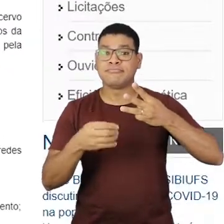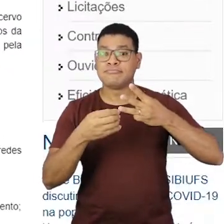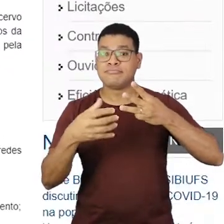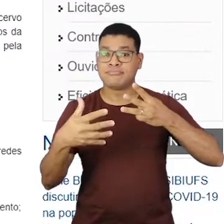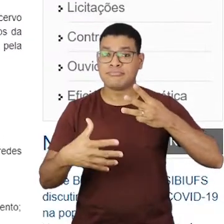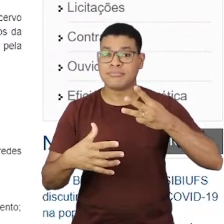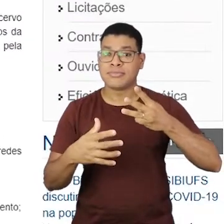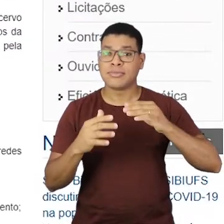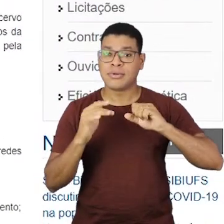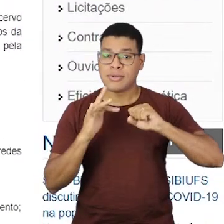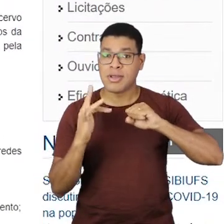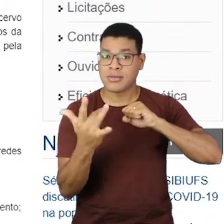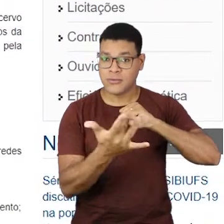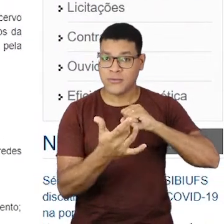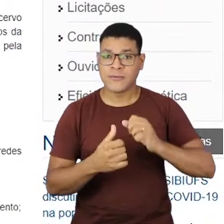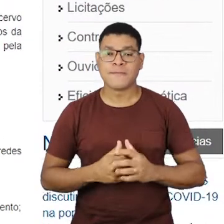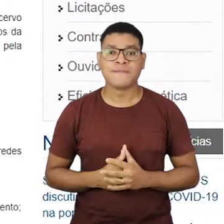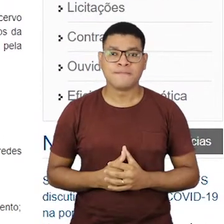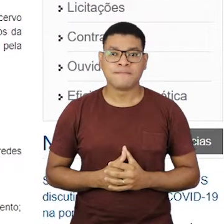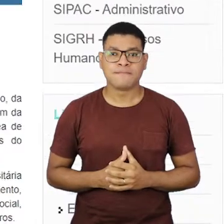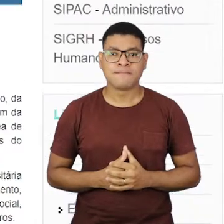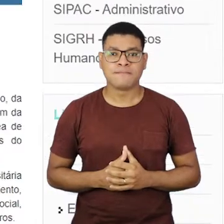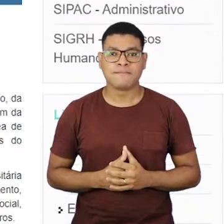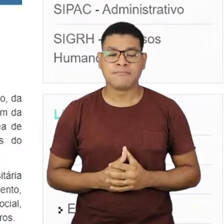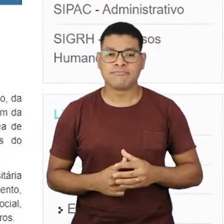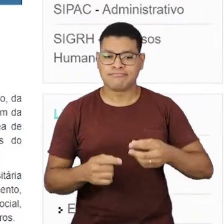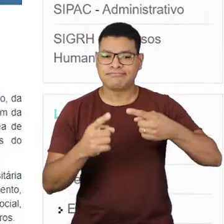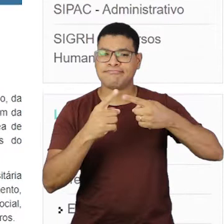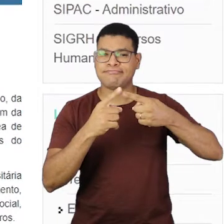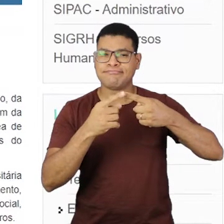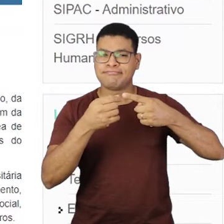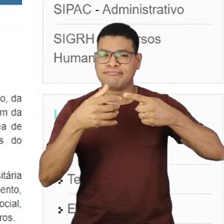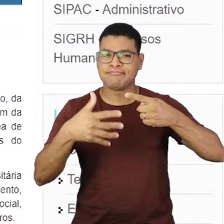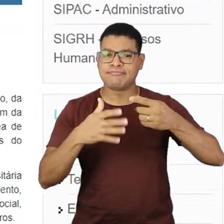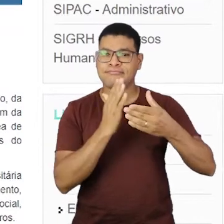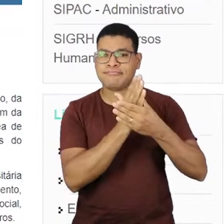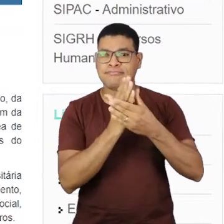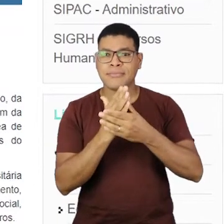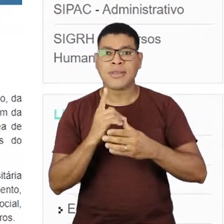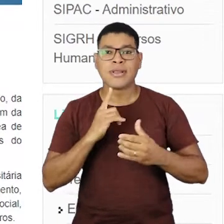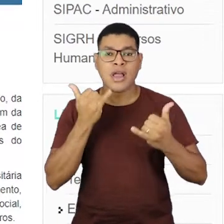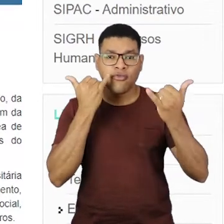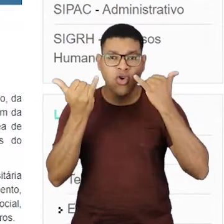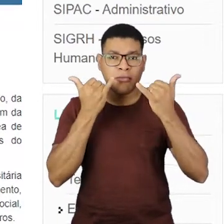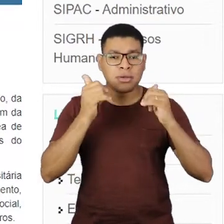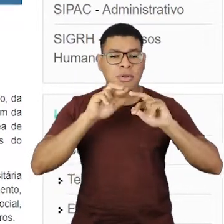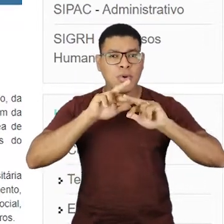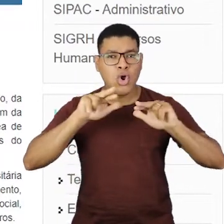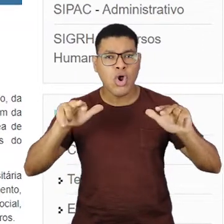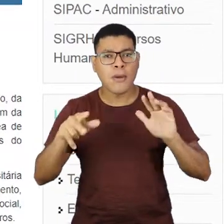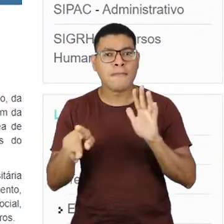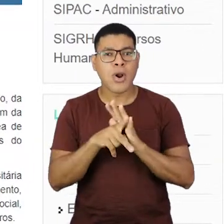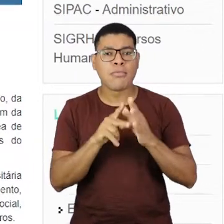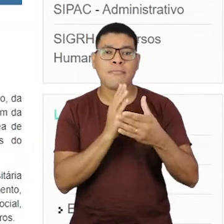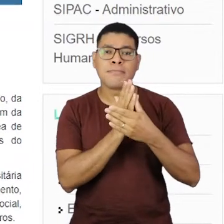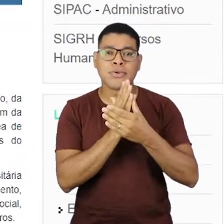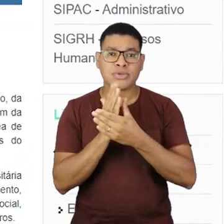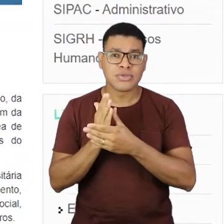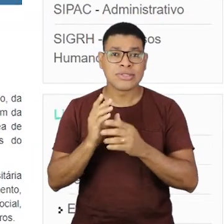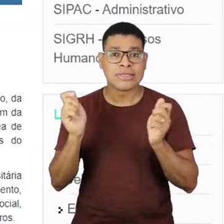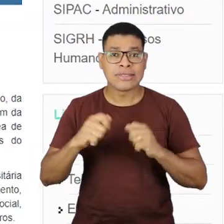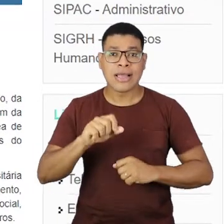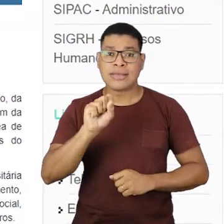parâmetro das Redes Sociais. Aqui em Bibliotecas, vocês têm informações acerca de todas as